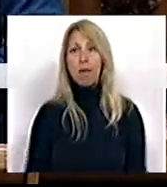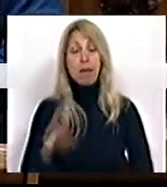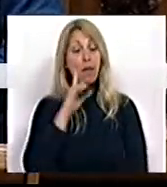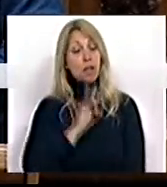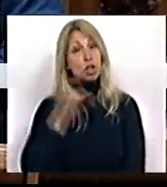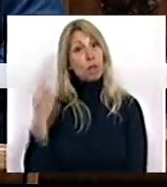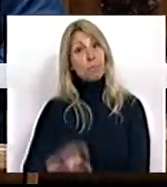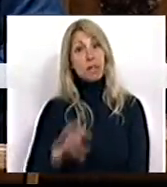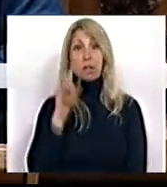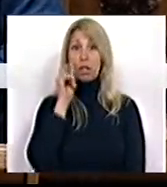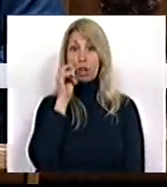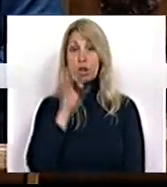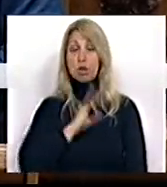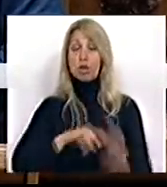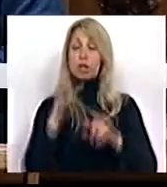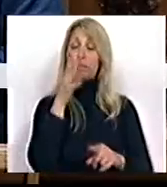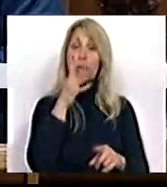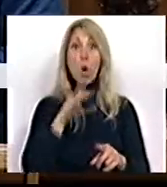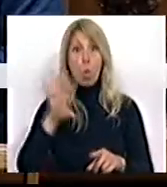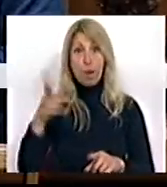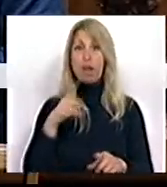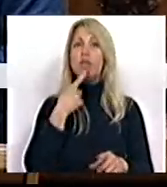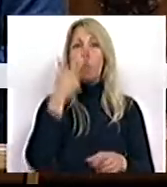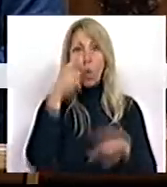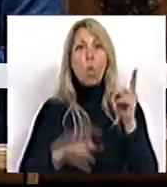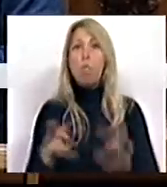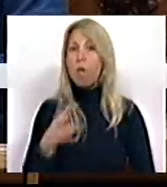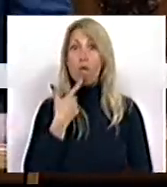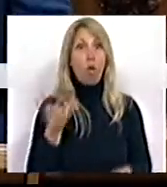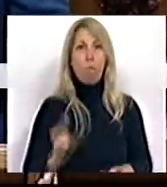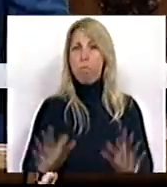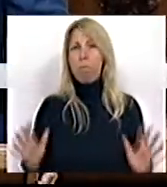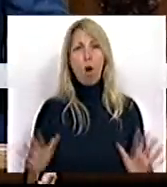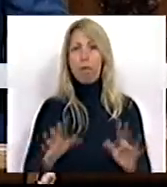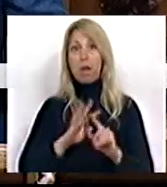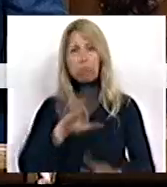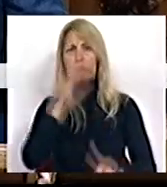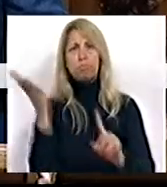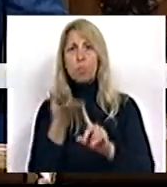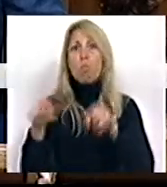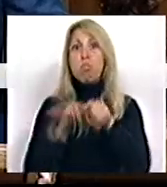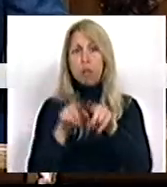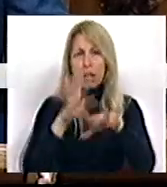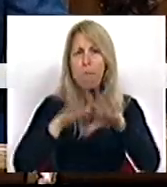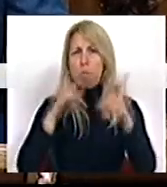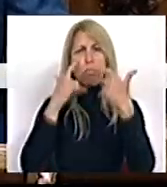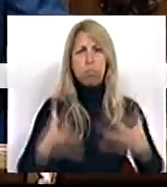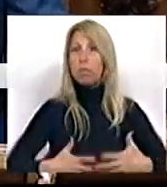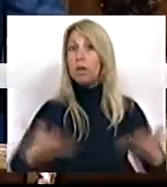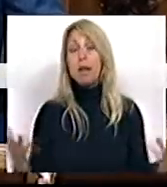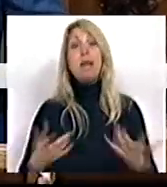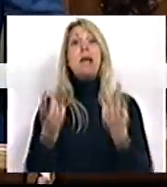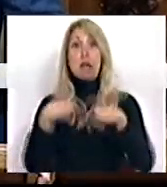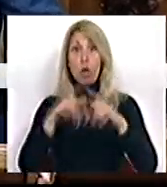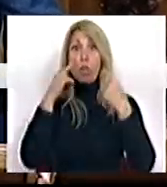Sra. Presidente e Srs. Deputados, o país e o povo não podem estar e não estão condenados a estas políticas. Na sessão pública que